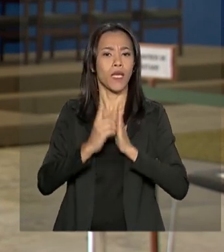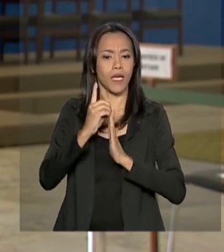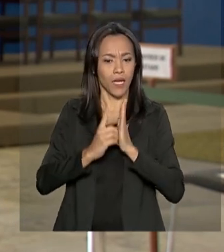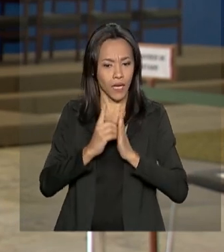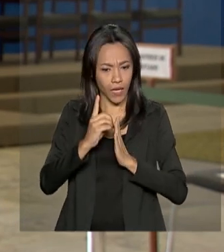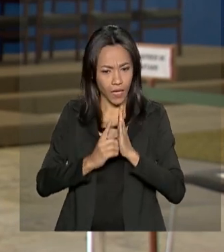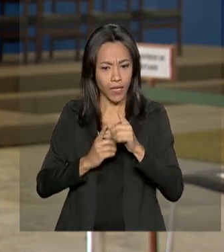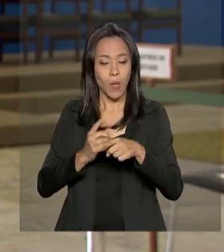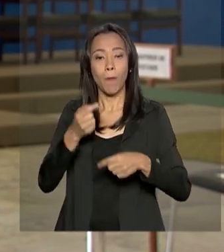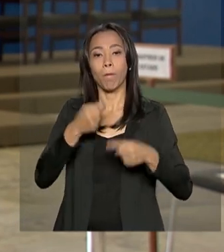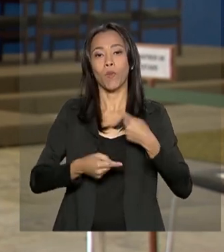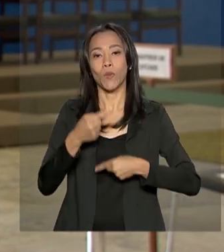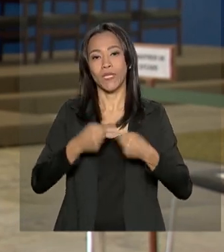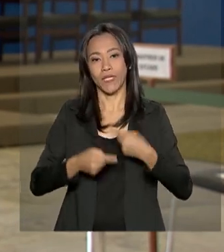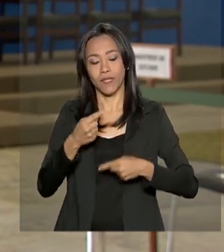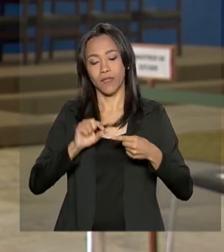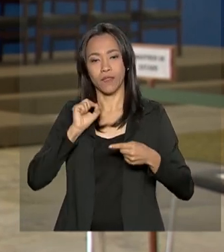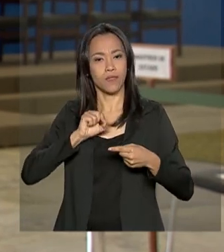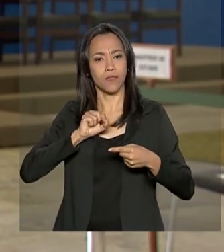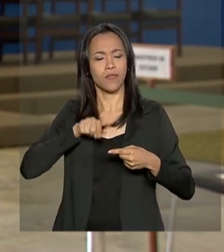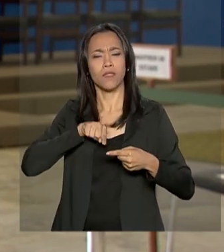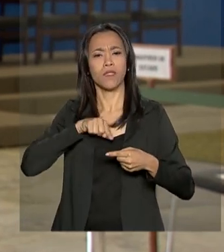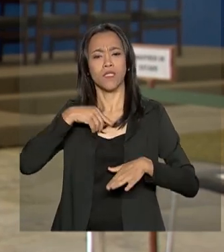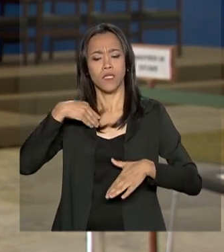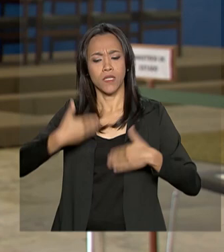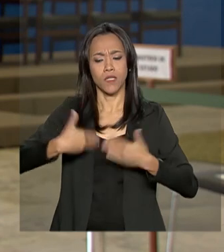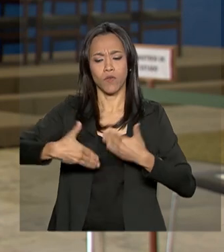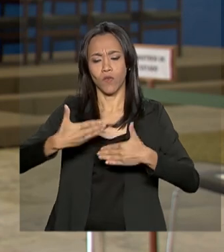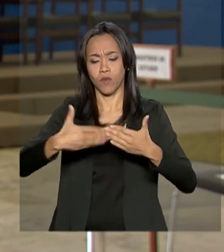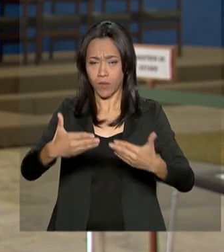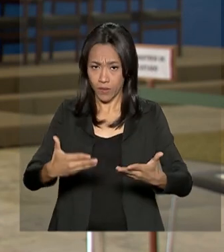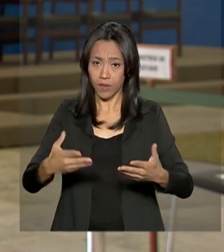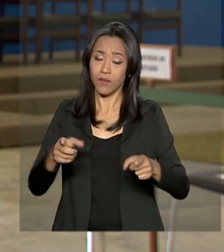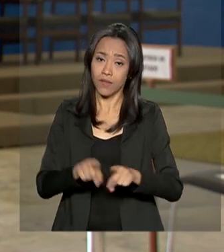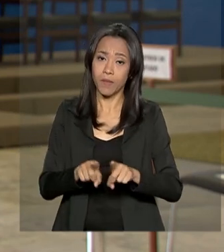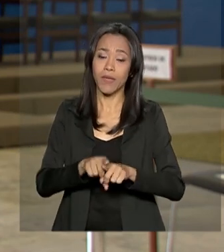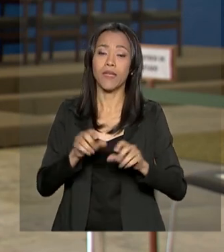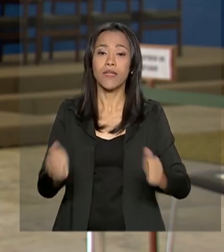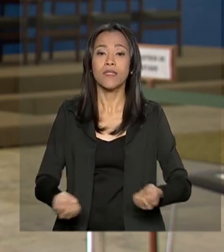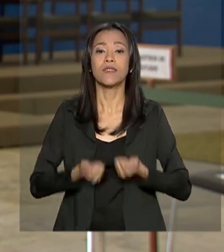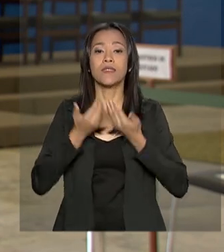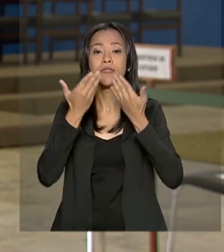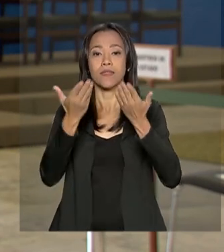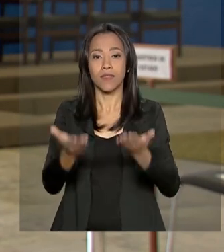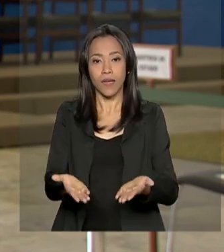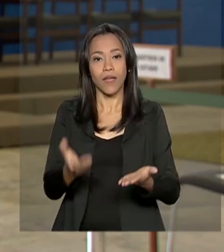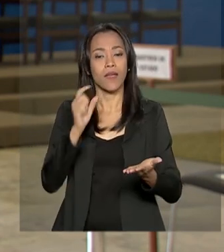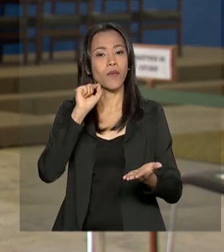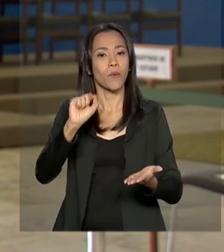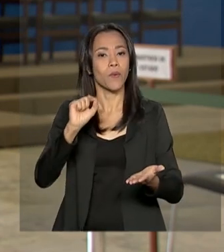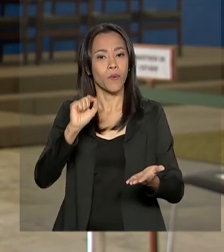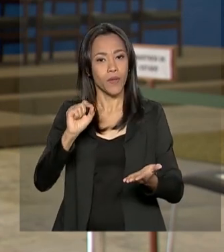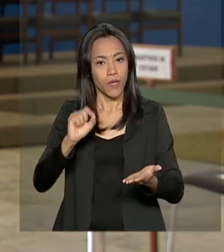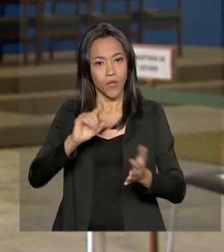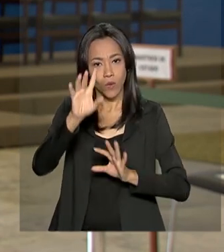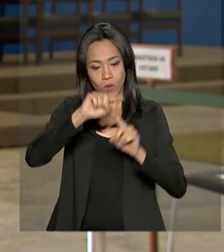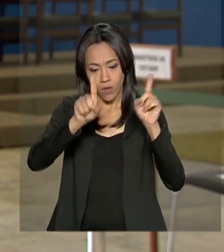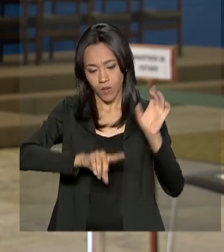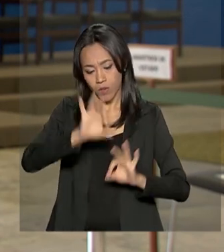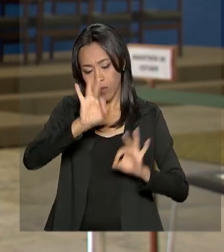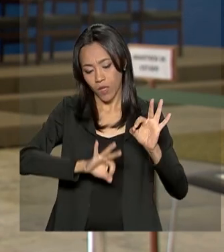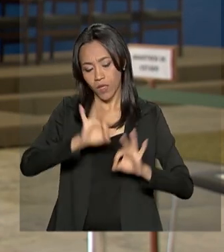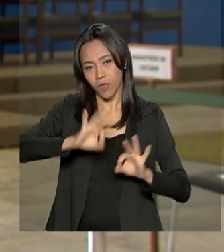da Política Nacional de Desenvolvimento Regional e também da entrega oficial dos planos regionais da